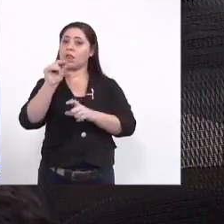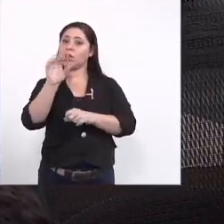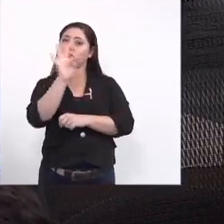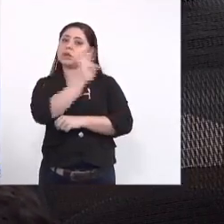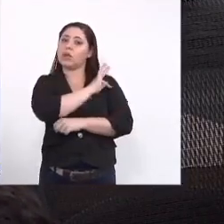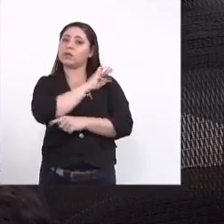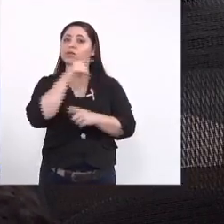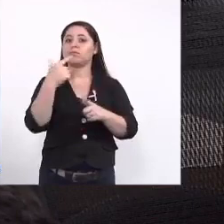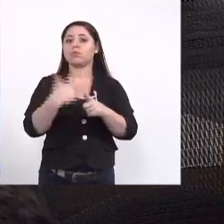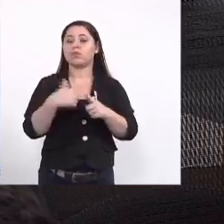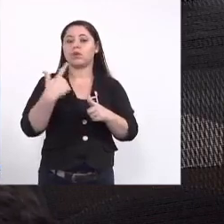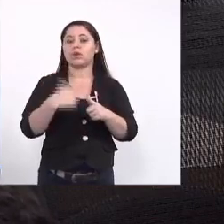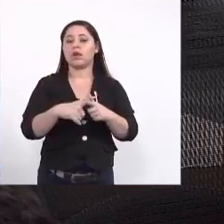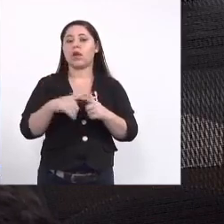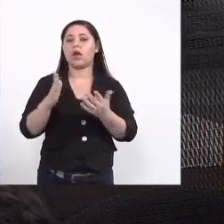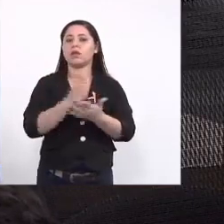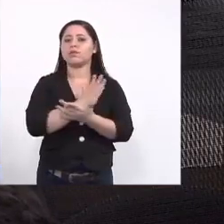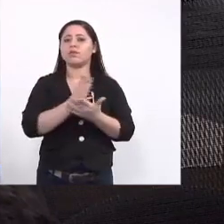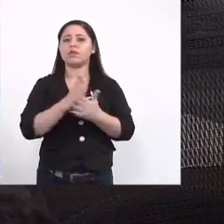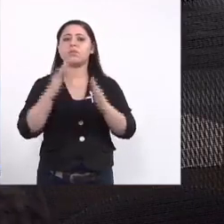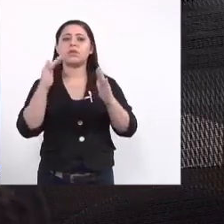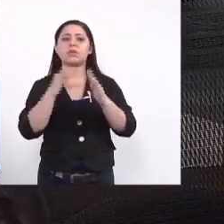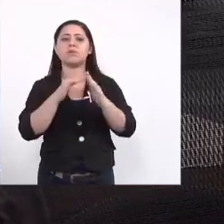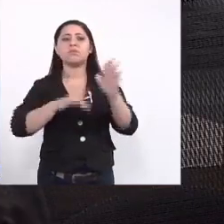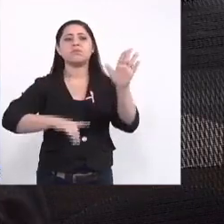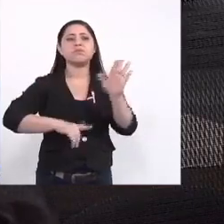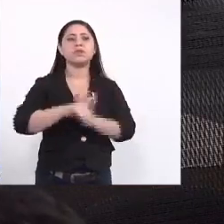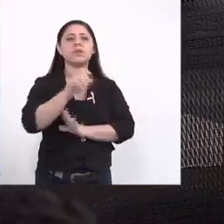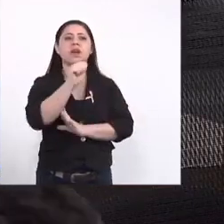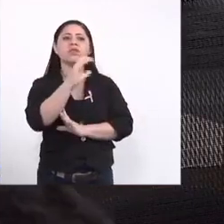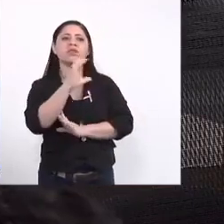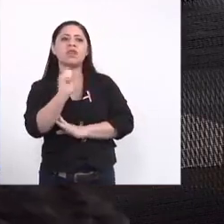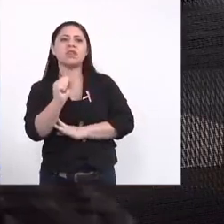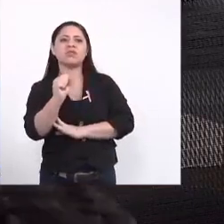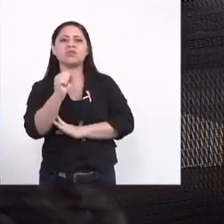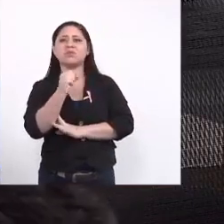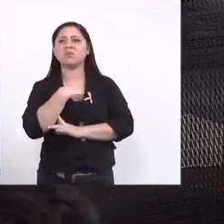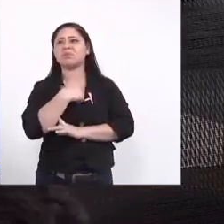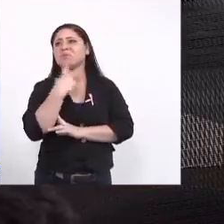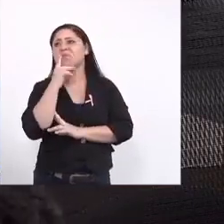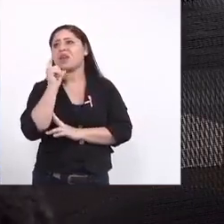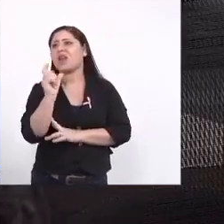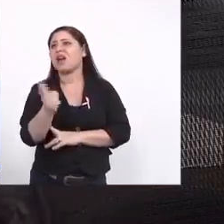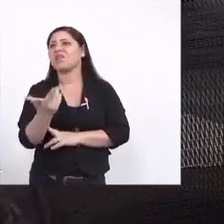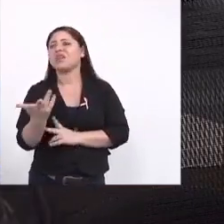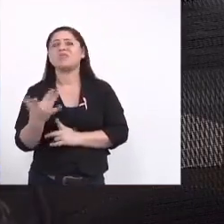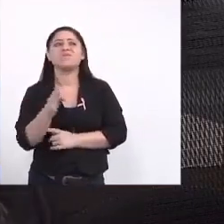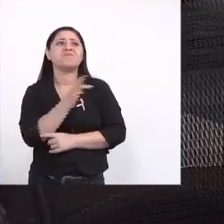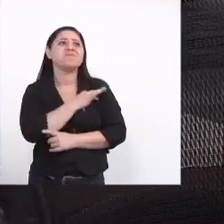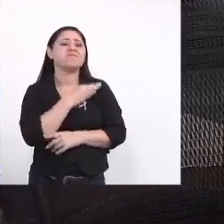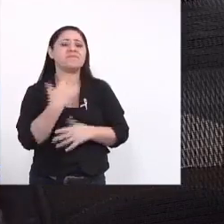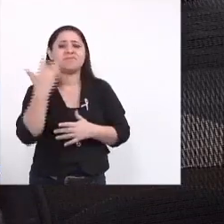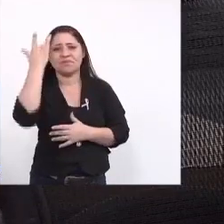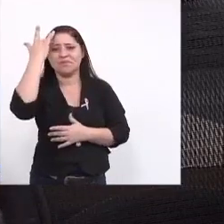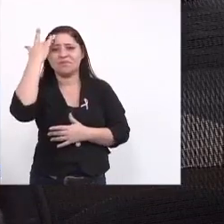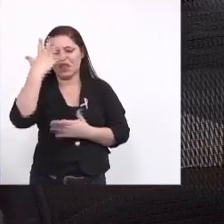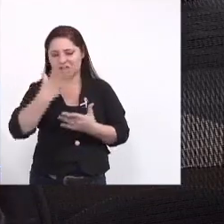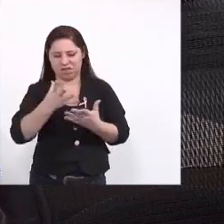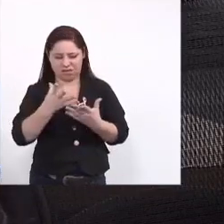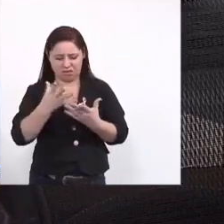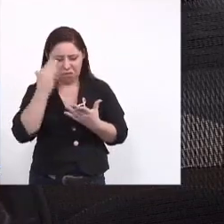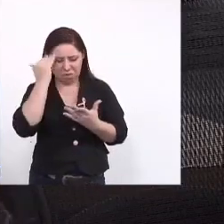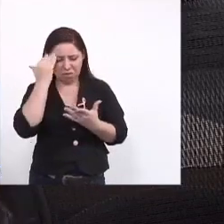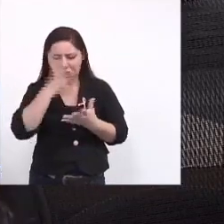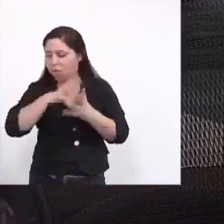porque às vezes o morador tem que perguntar para o agente o que está escrito ali ele não entende e ele descarta então uma coisa é